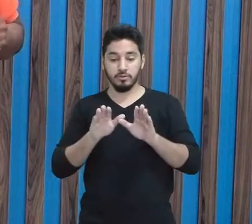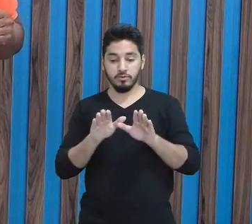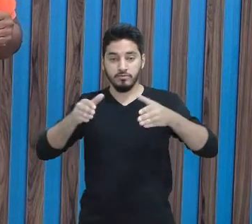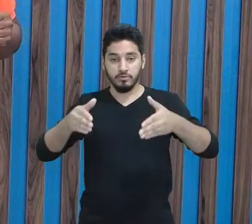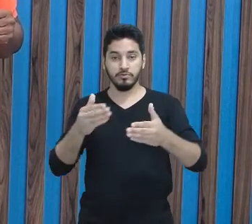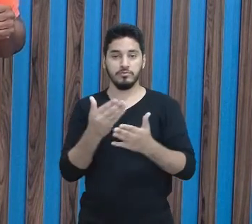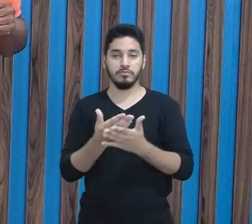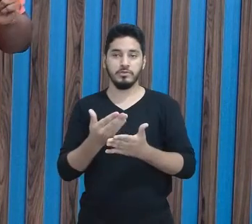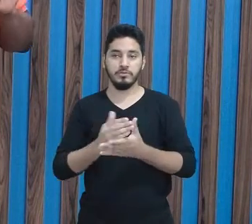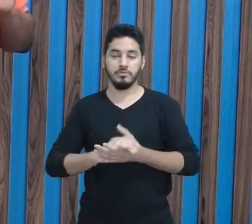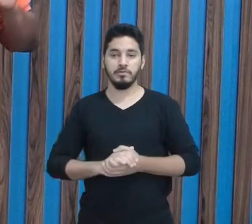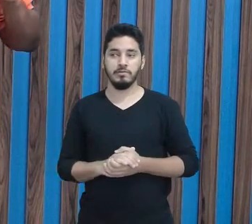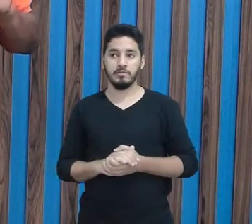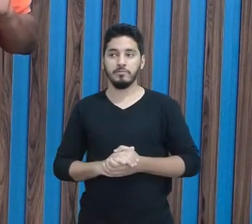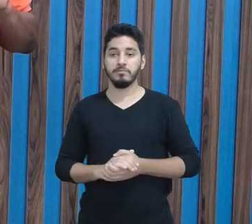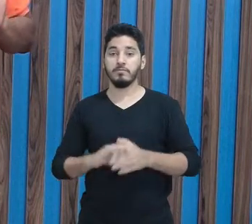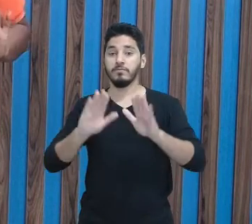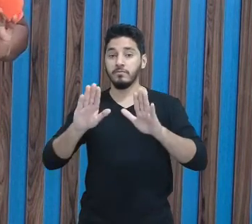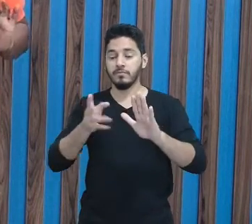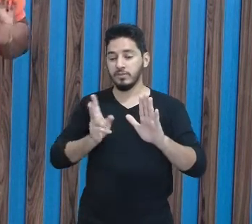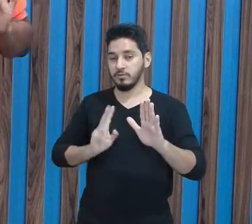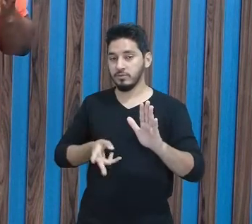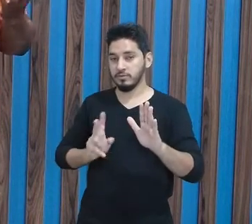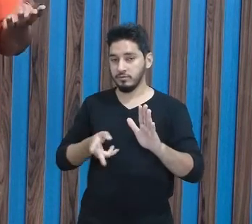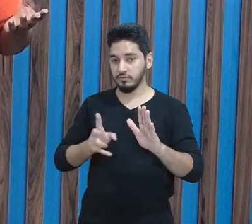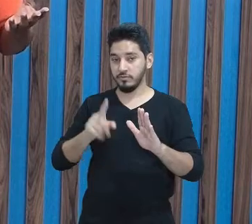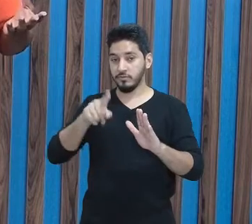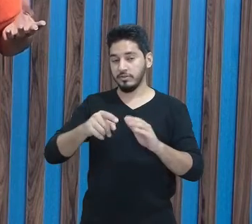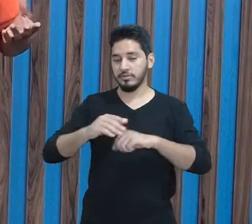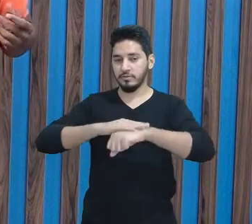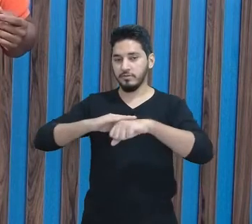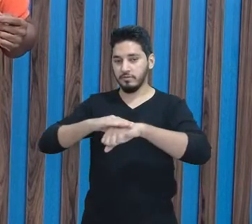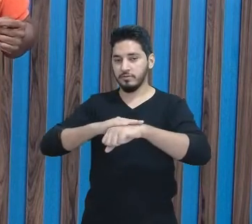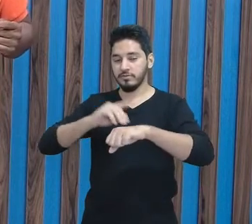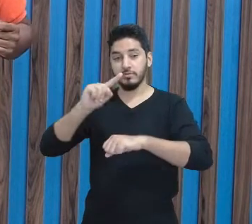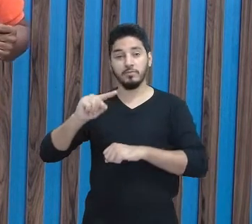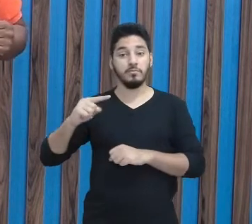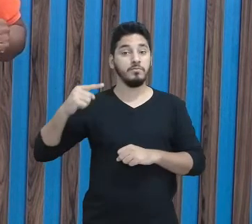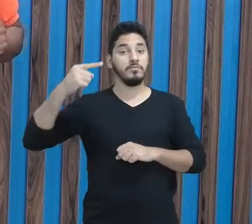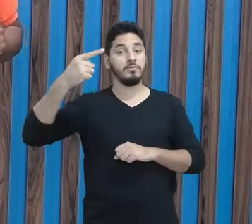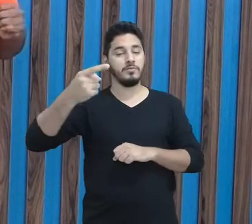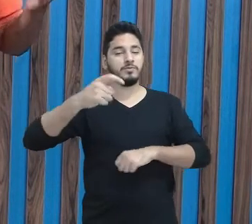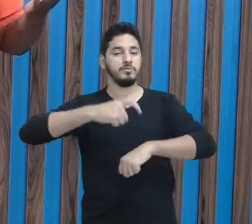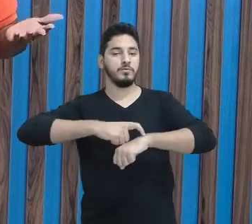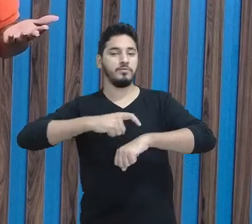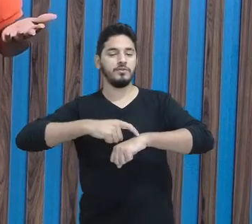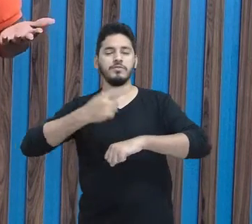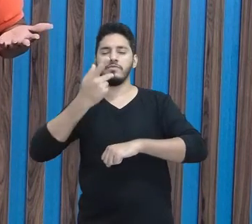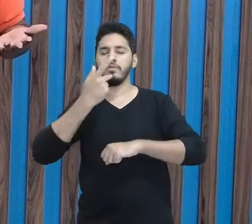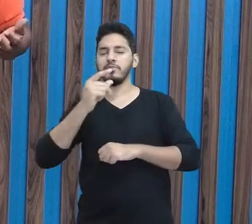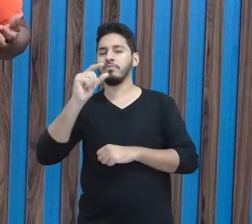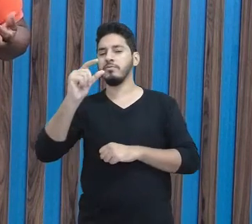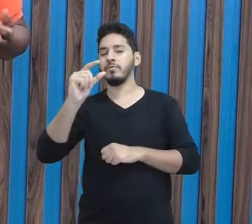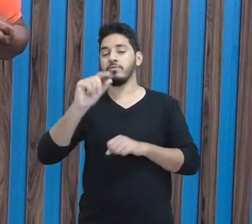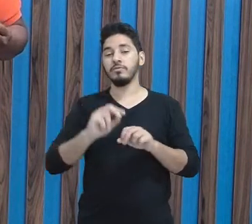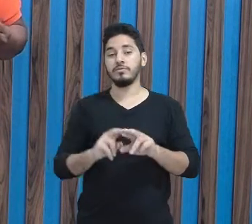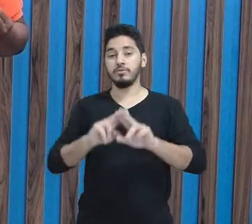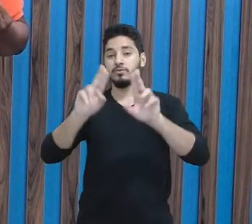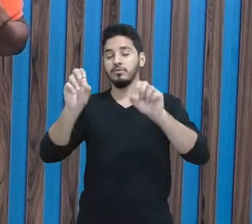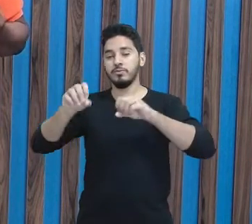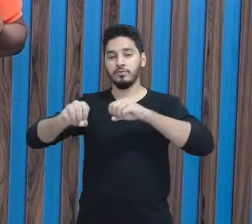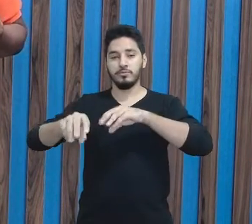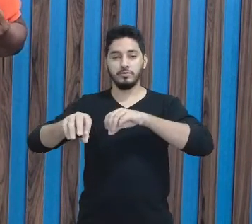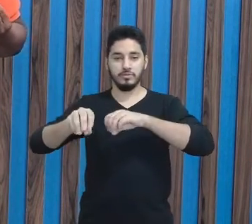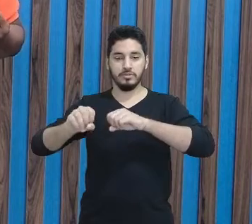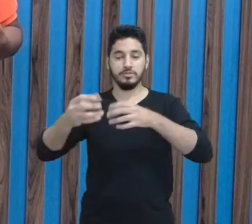no seu estudante. Mas vamos continuar com essa conversa no nosso próximo momento, falando um pouquinho sobre a